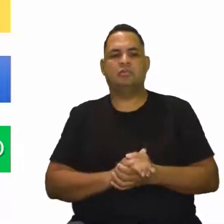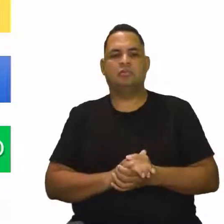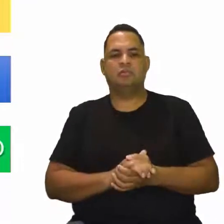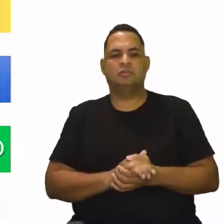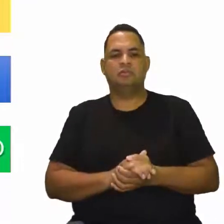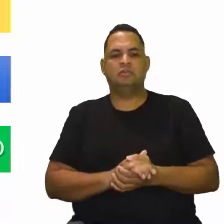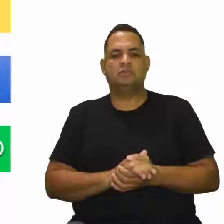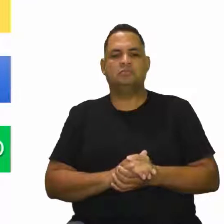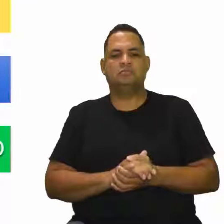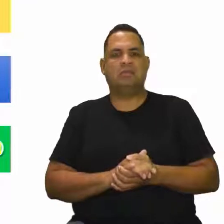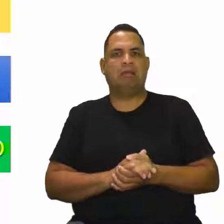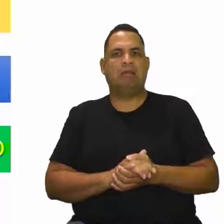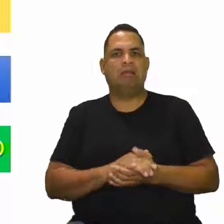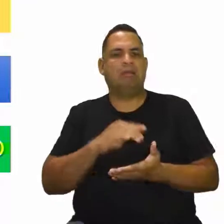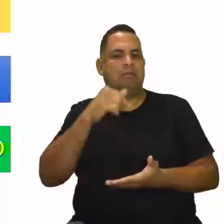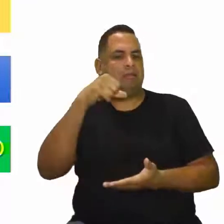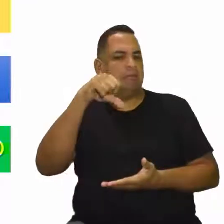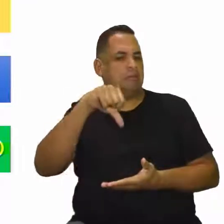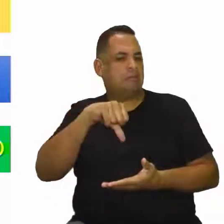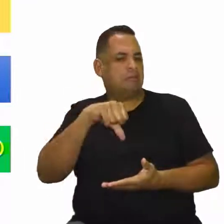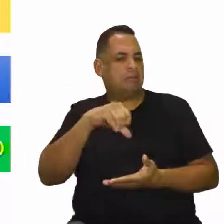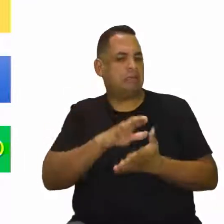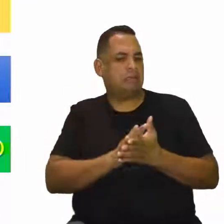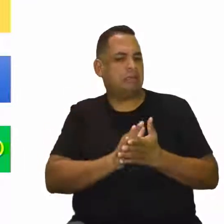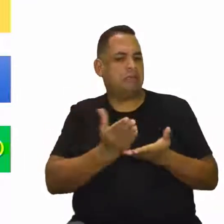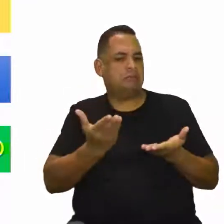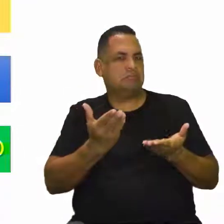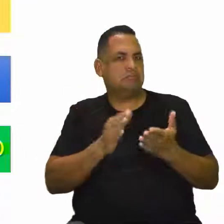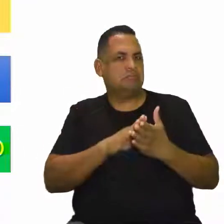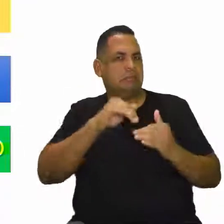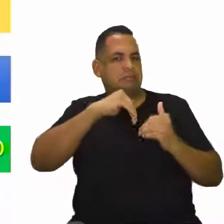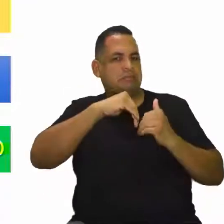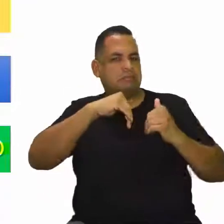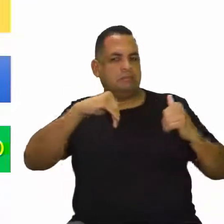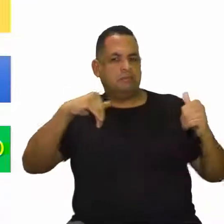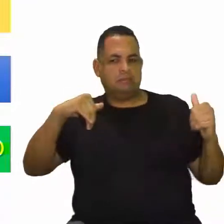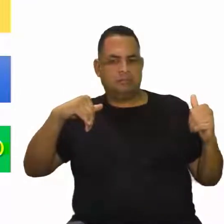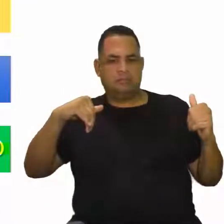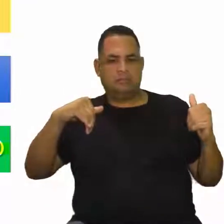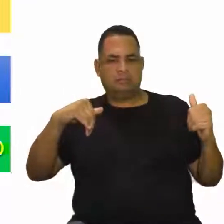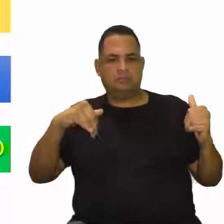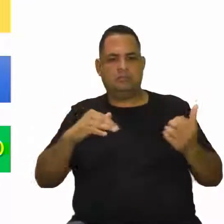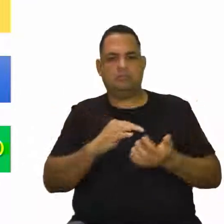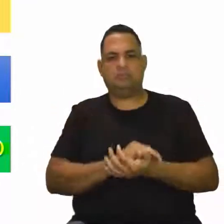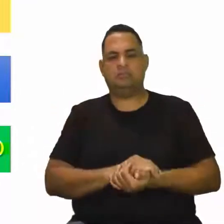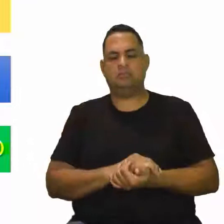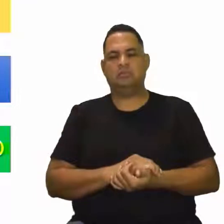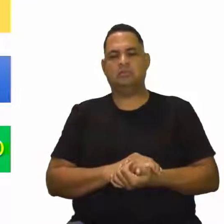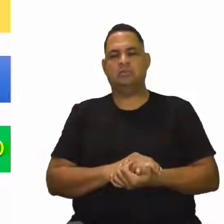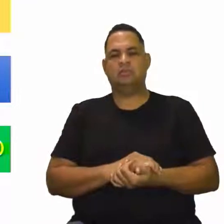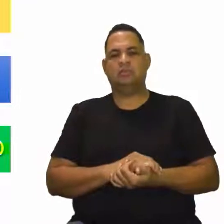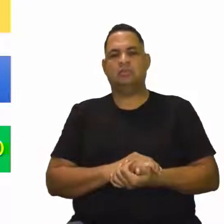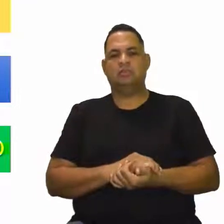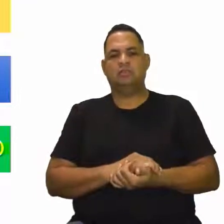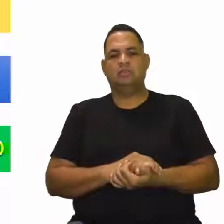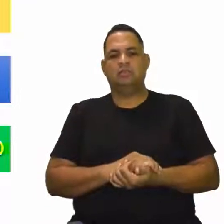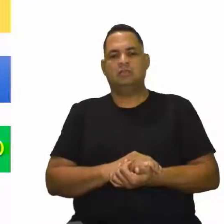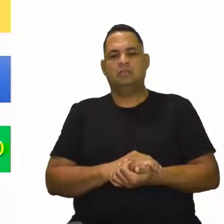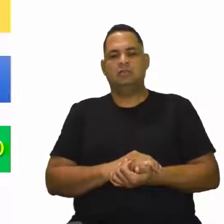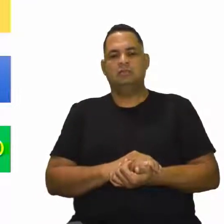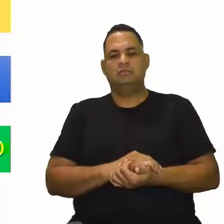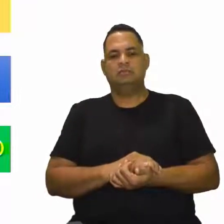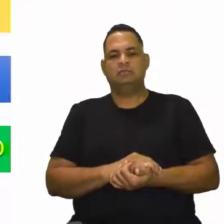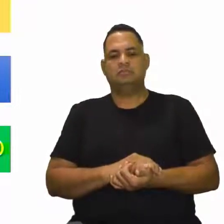inferioridade e a incompetência, o isolamento. Então, vem aqui comigo. Eu vou entrar dentro desse quadro aqui com vocês.